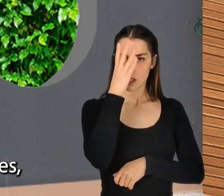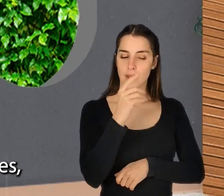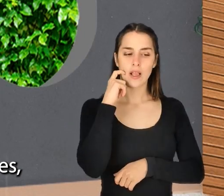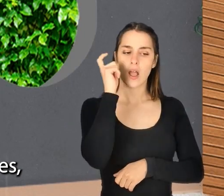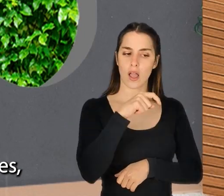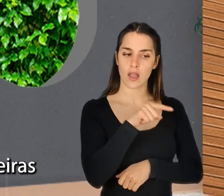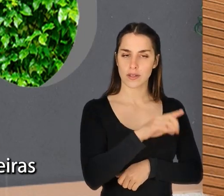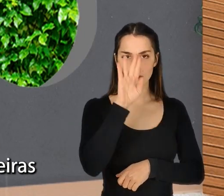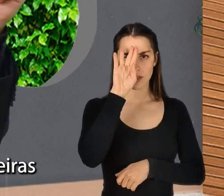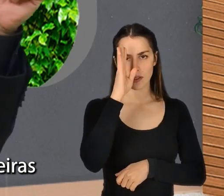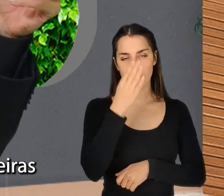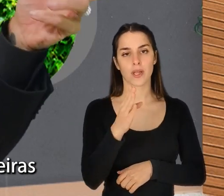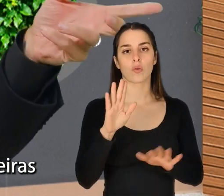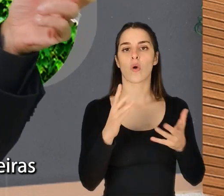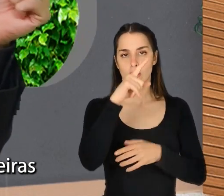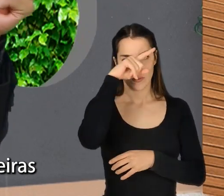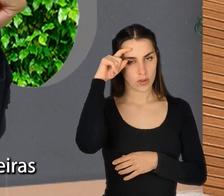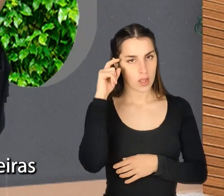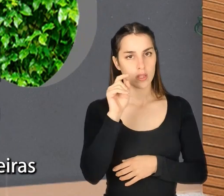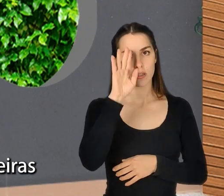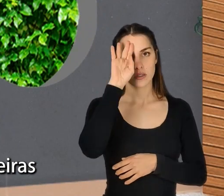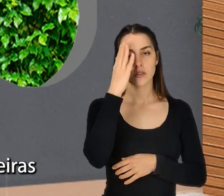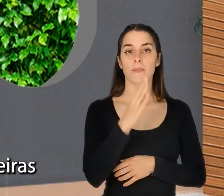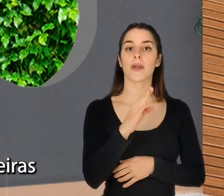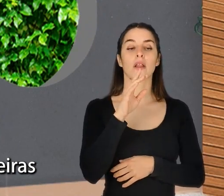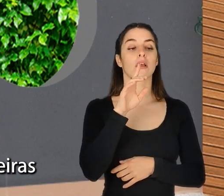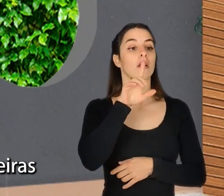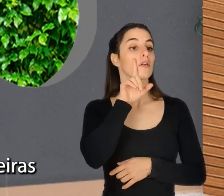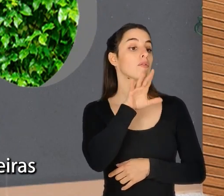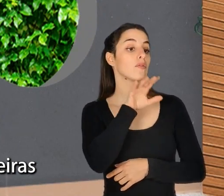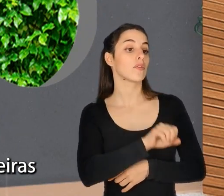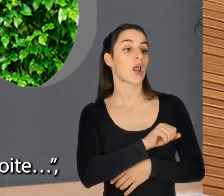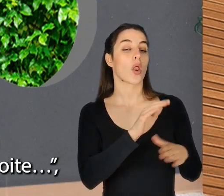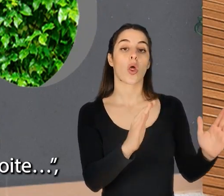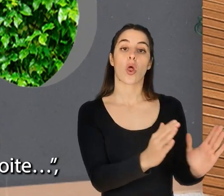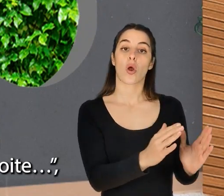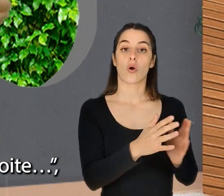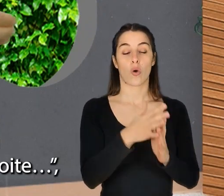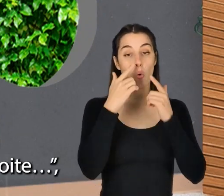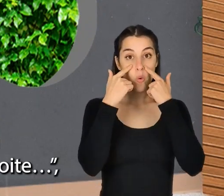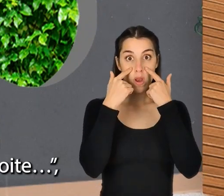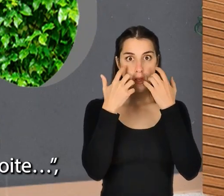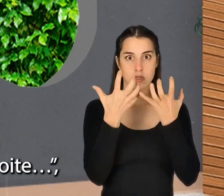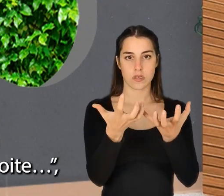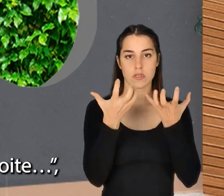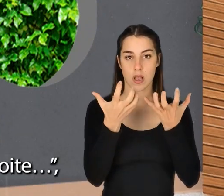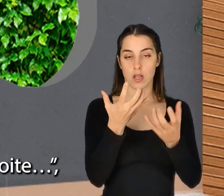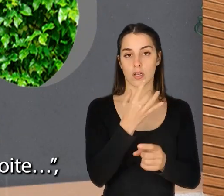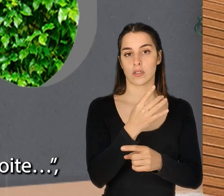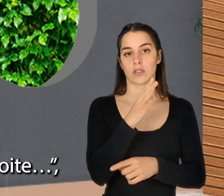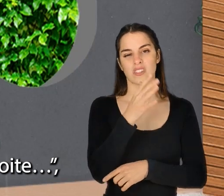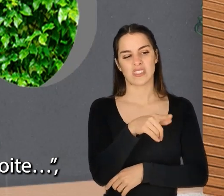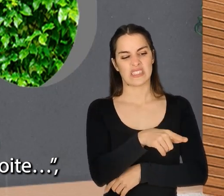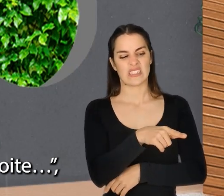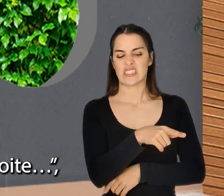saber quais são as dificuldades, saber que tem uma filha pequena e aquele que chega com umas olheiras, porque, e naquele dia ter, se calhar, uma